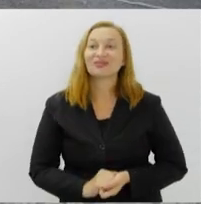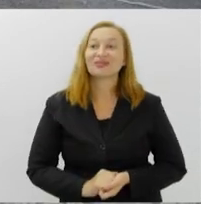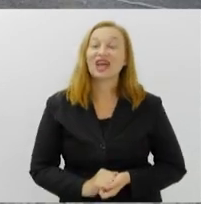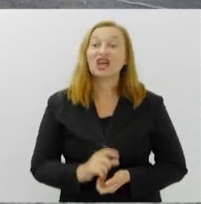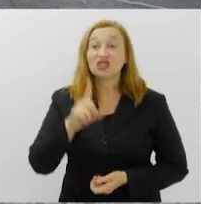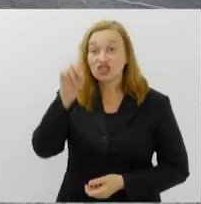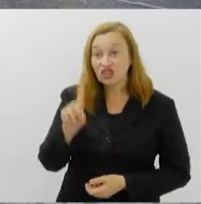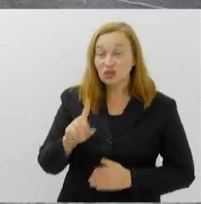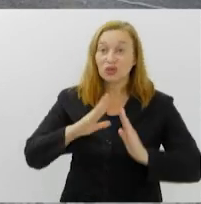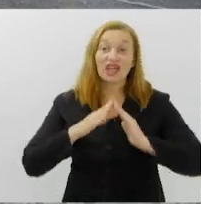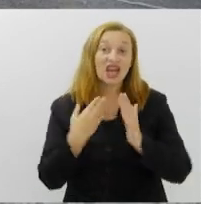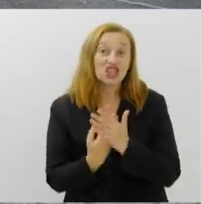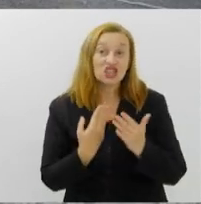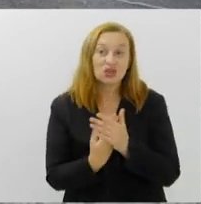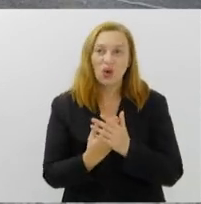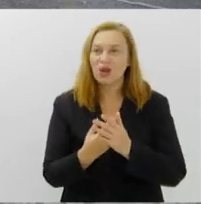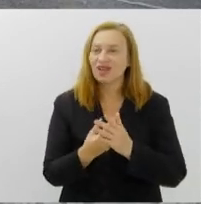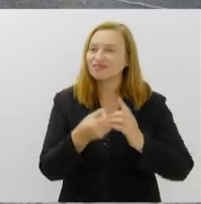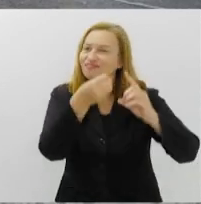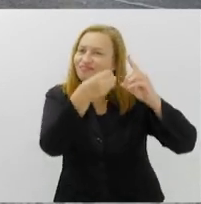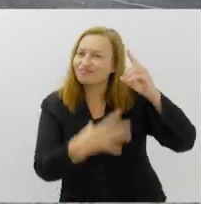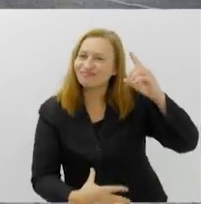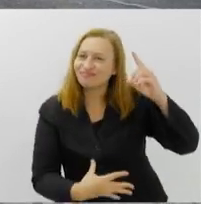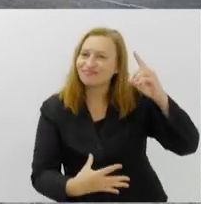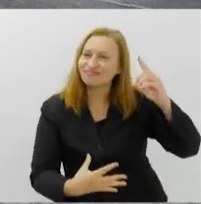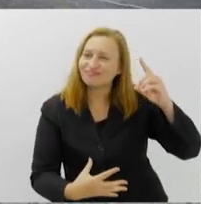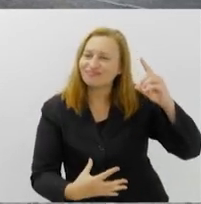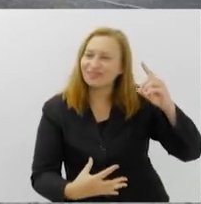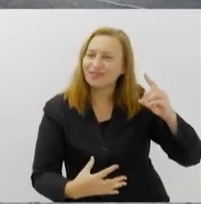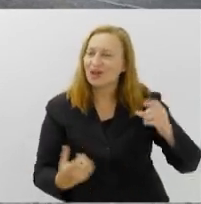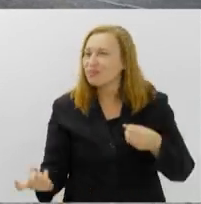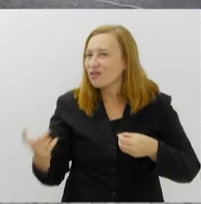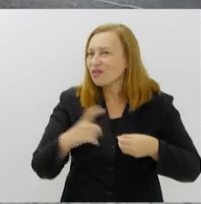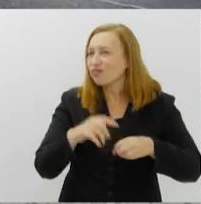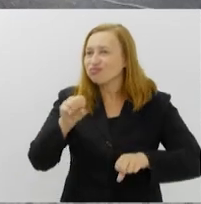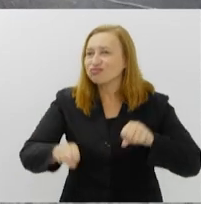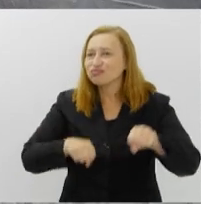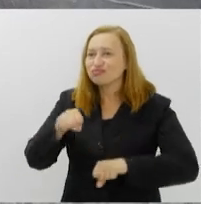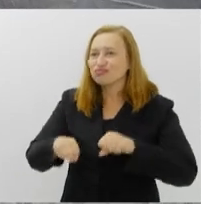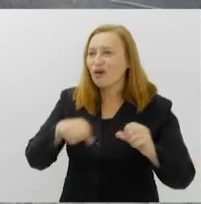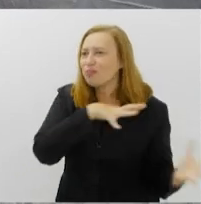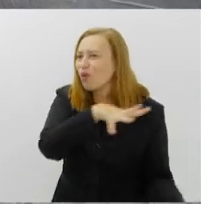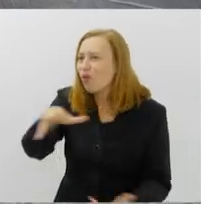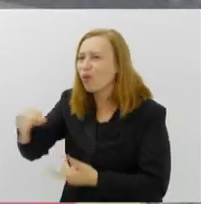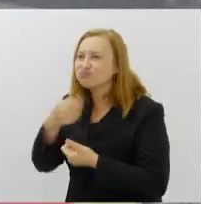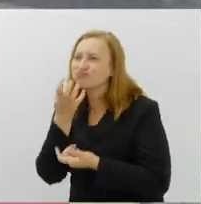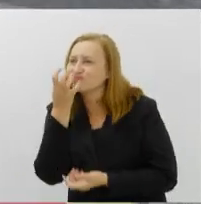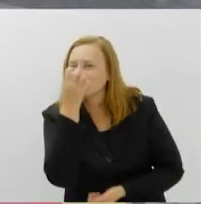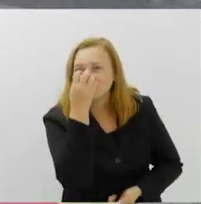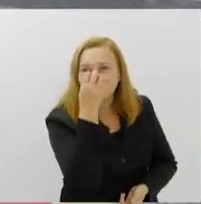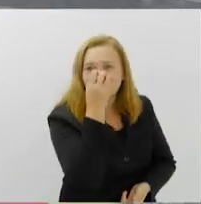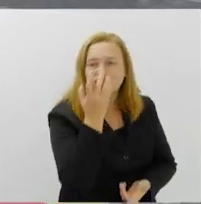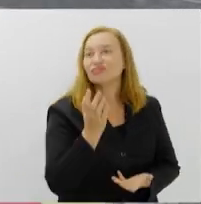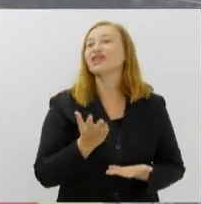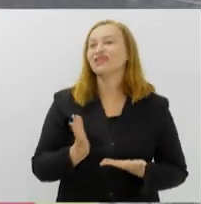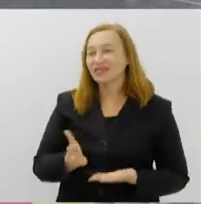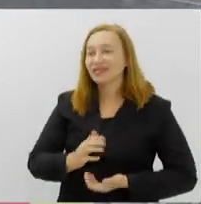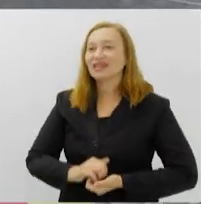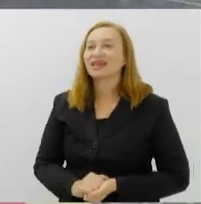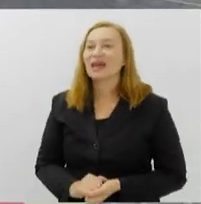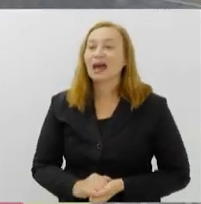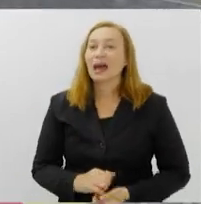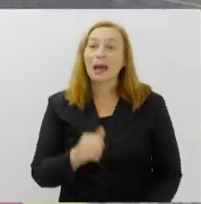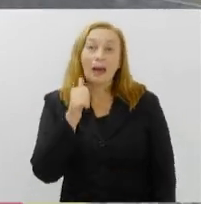diretor da escola, descreve o espetáculo como uma volta de bicicleta pelo universo da palhaçada. Já no domingo, a